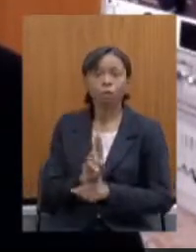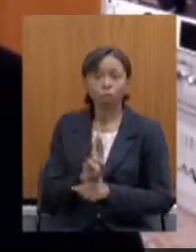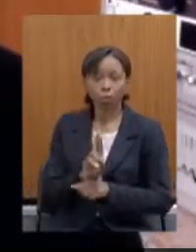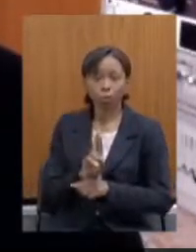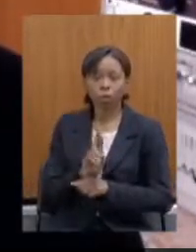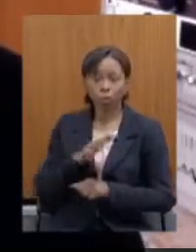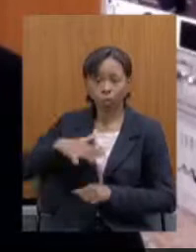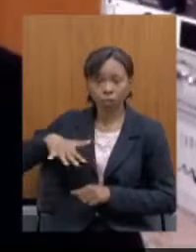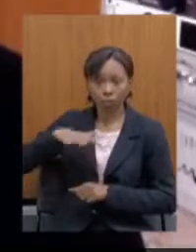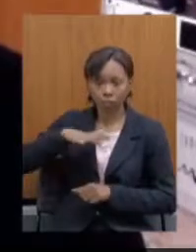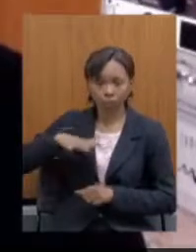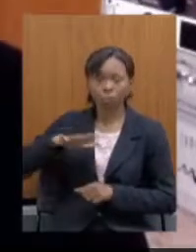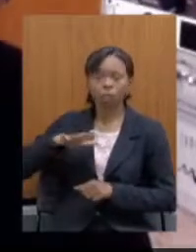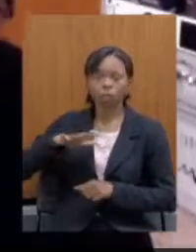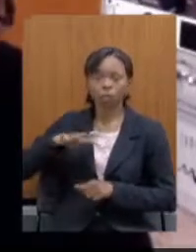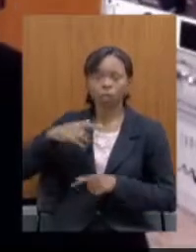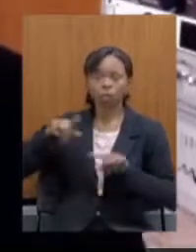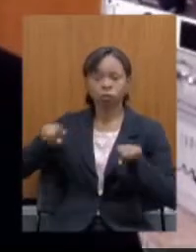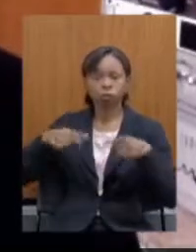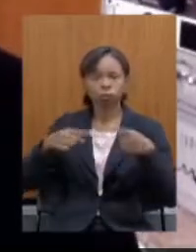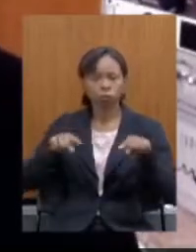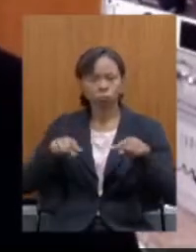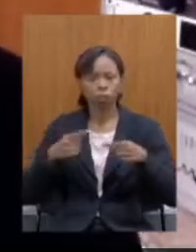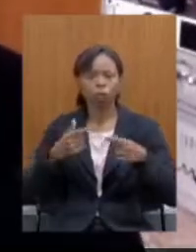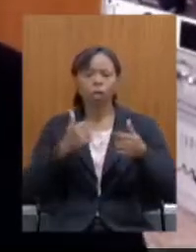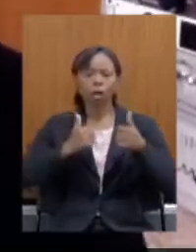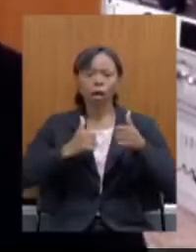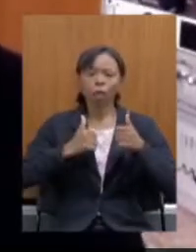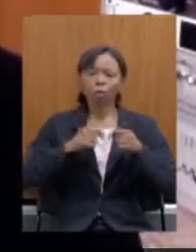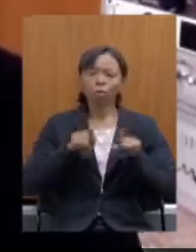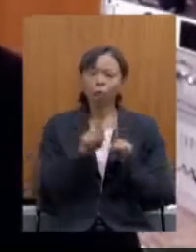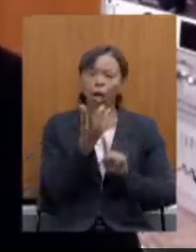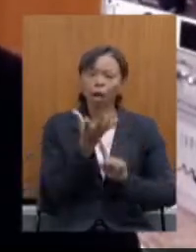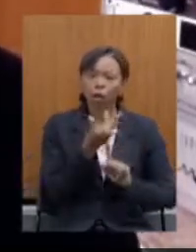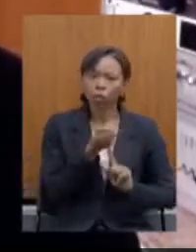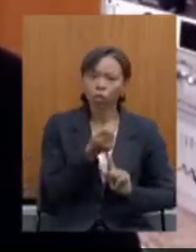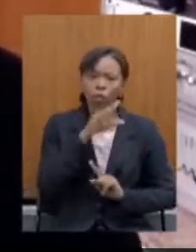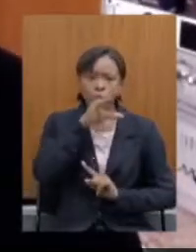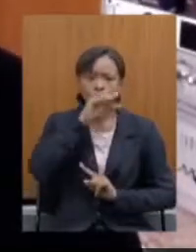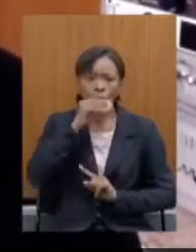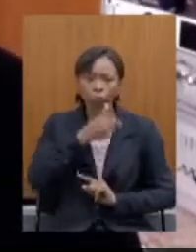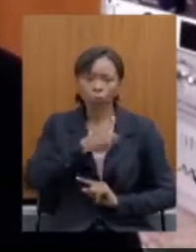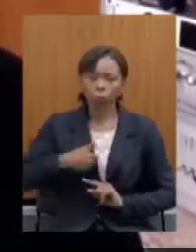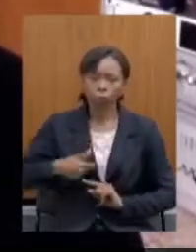e dos artistas funcionários públicos do Estado de Minas Gerais